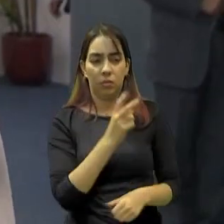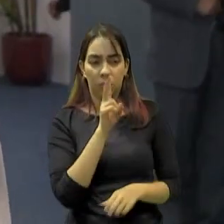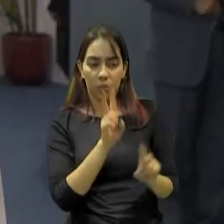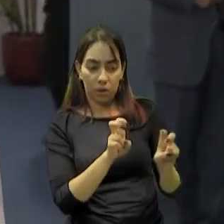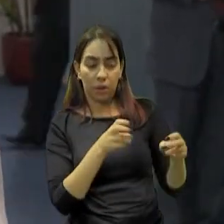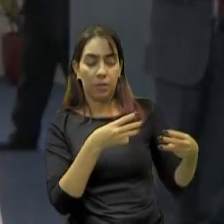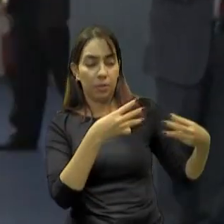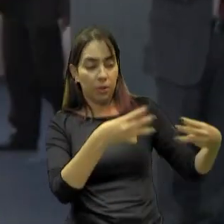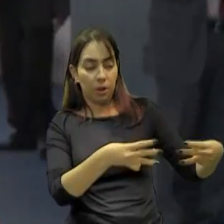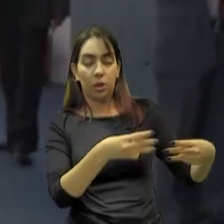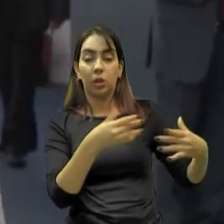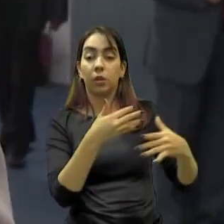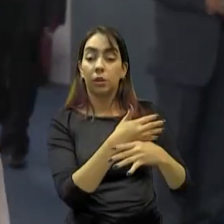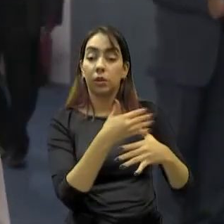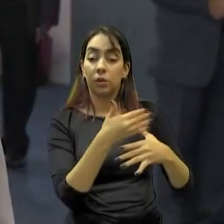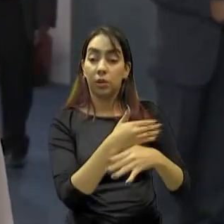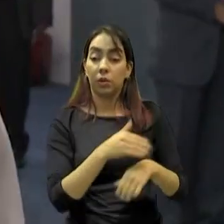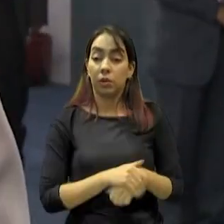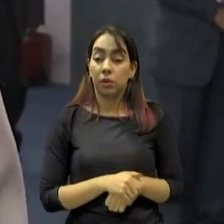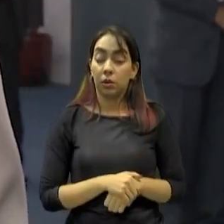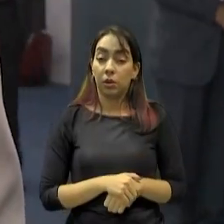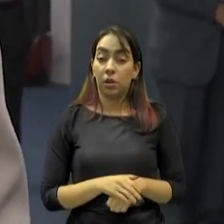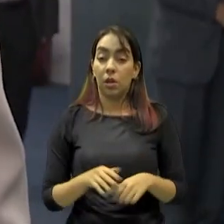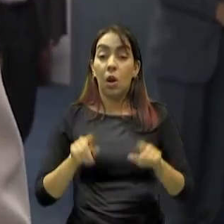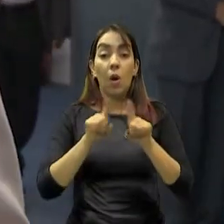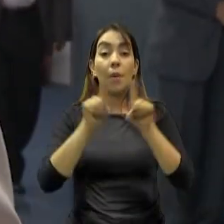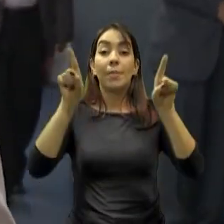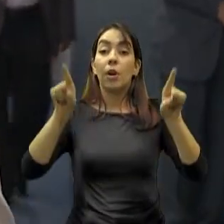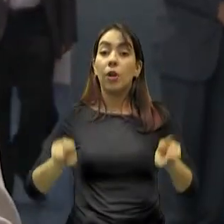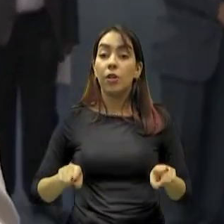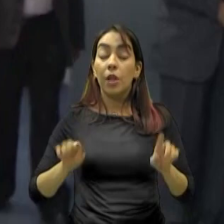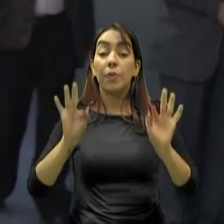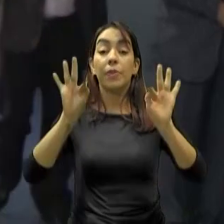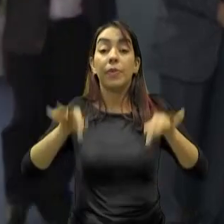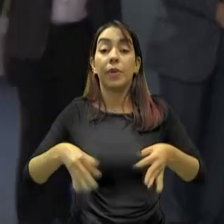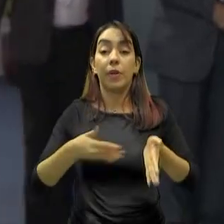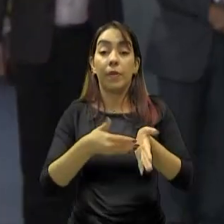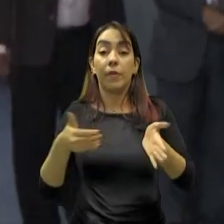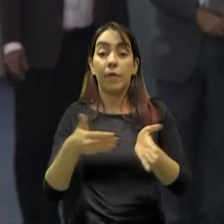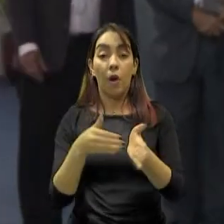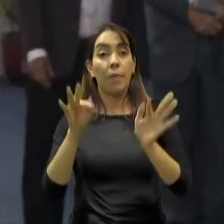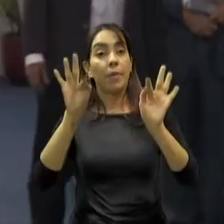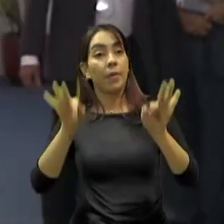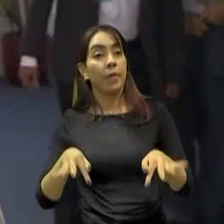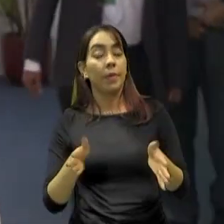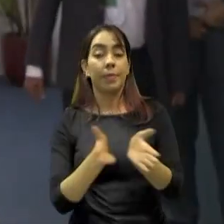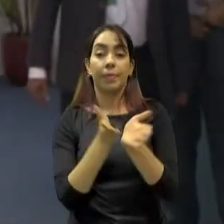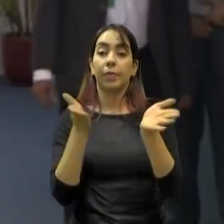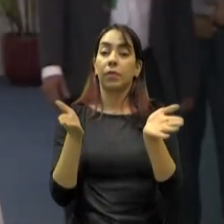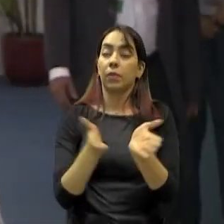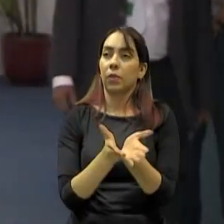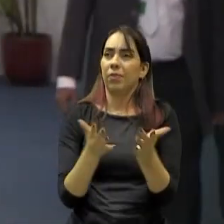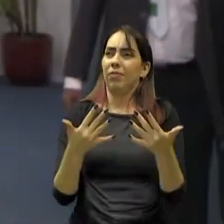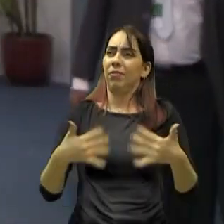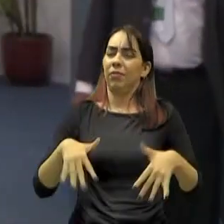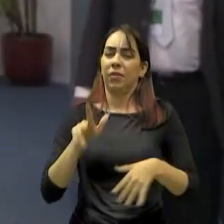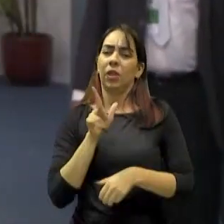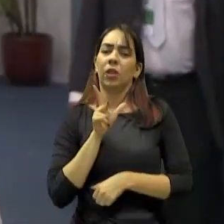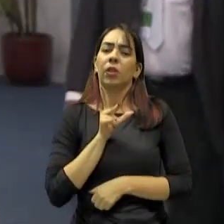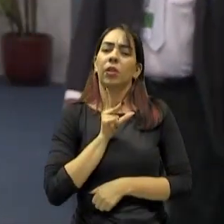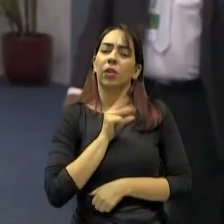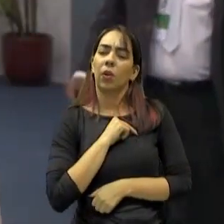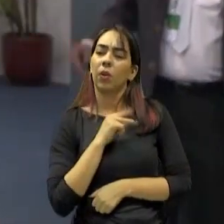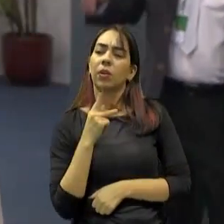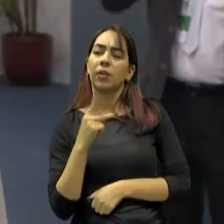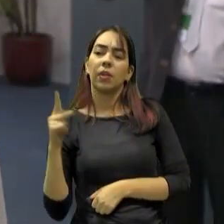tem um detalhe, o programa de combate à fome e à miséria, que é, na verdade, o grande carro-chefe de campanha eleitoral